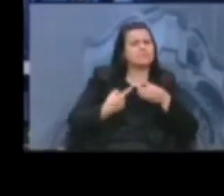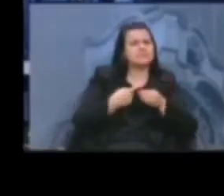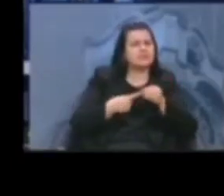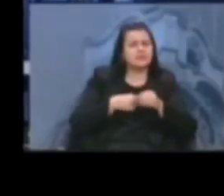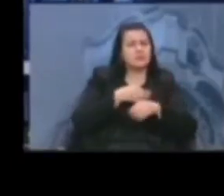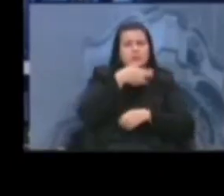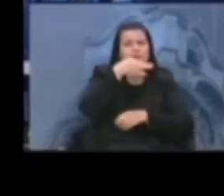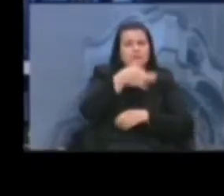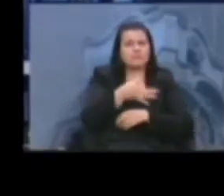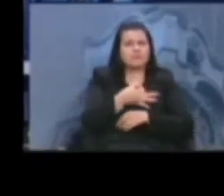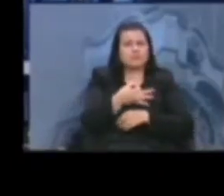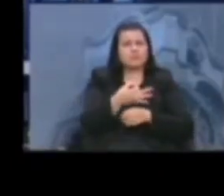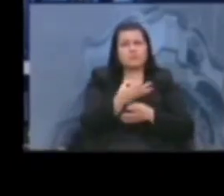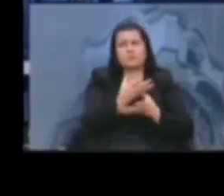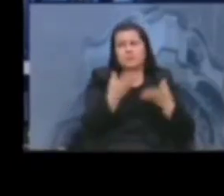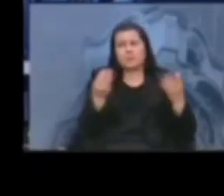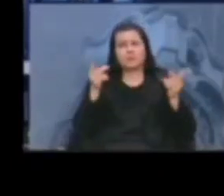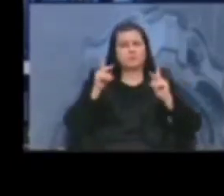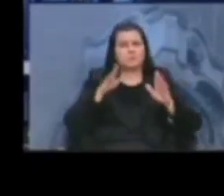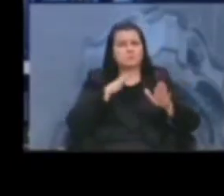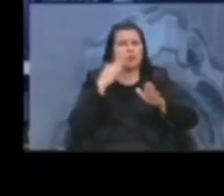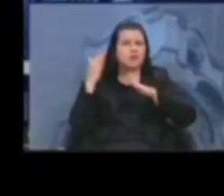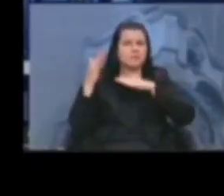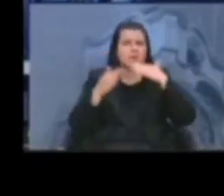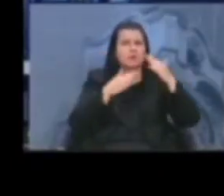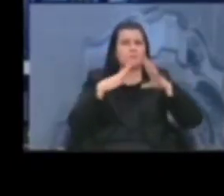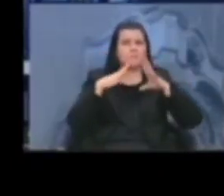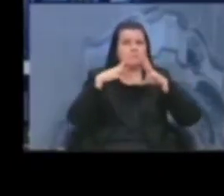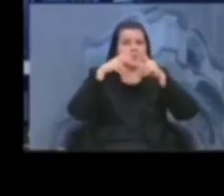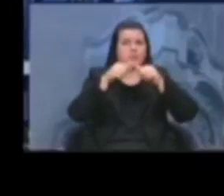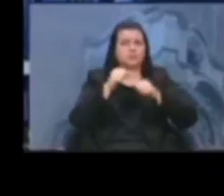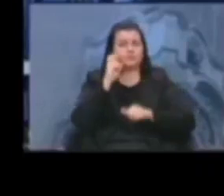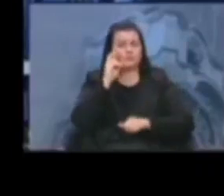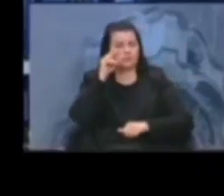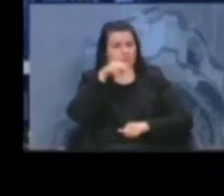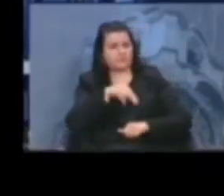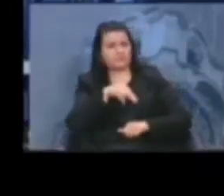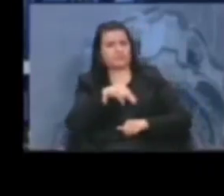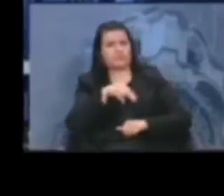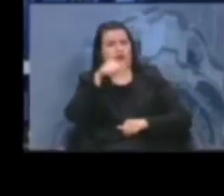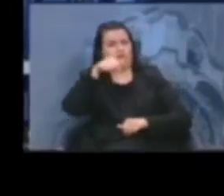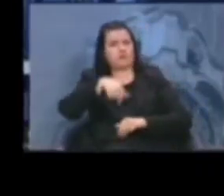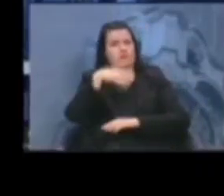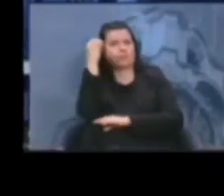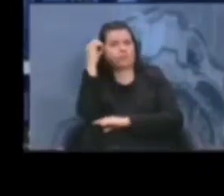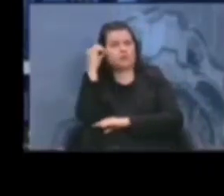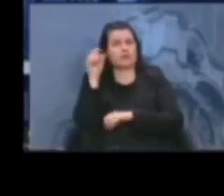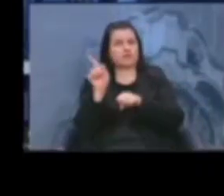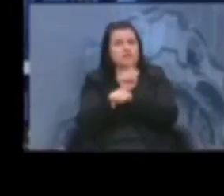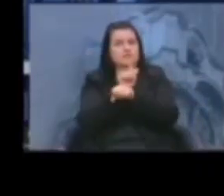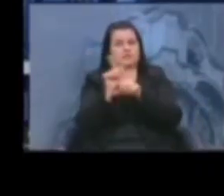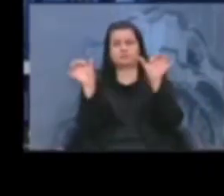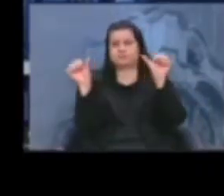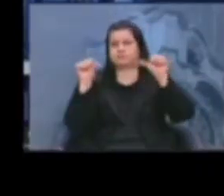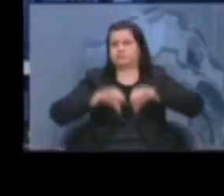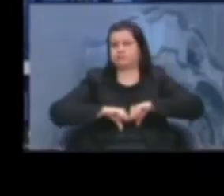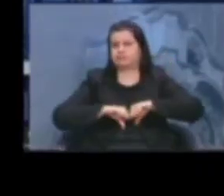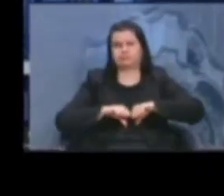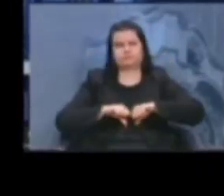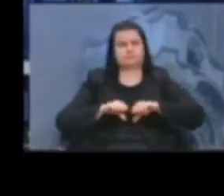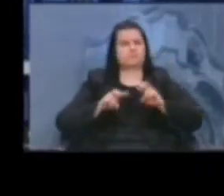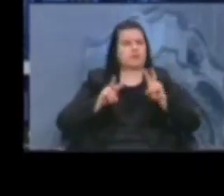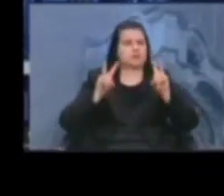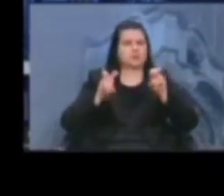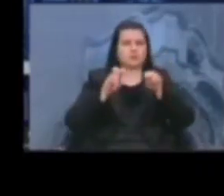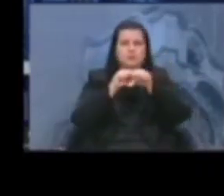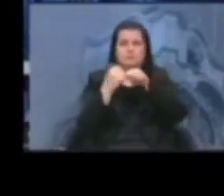mortes, em Porto Alegre vira matéria mundial de má gestão na pandemia. Já